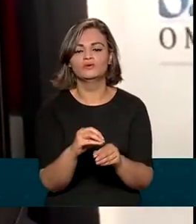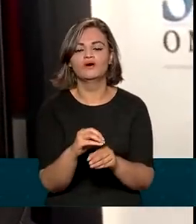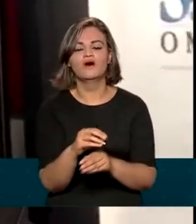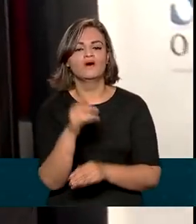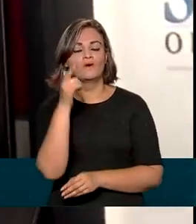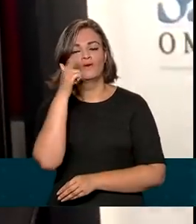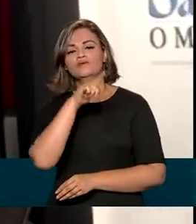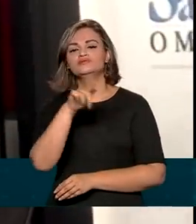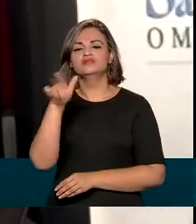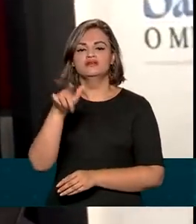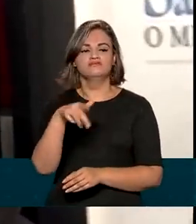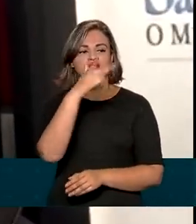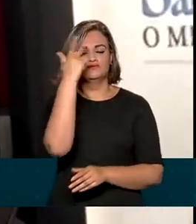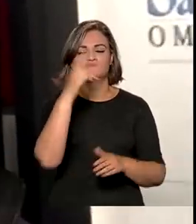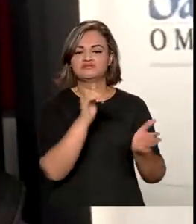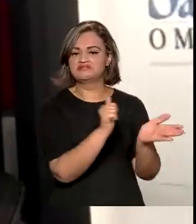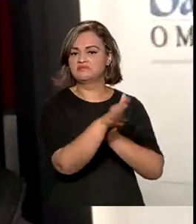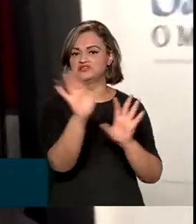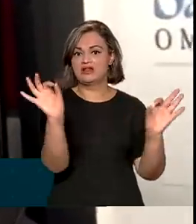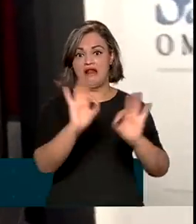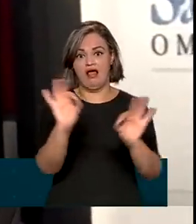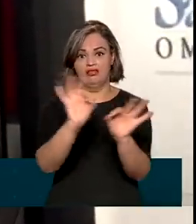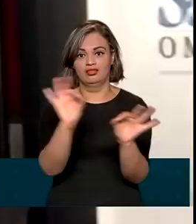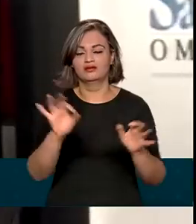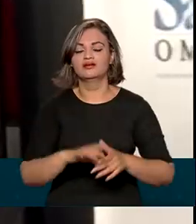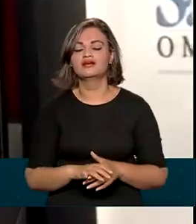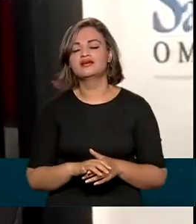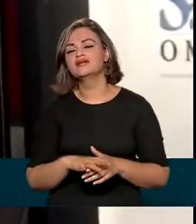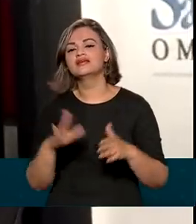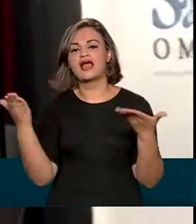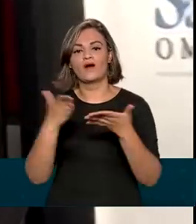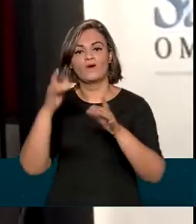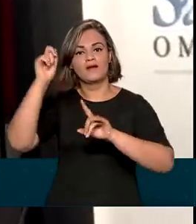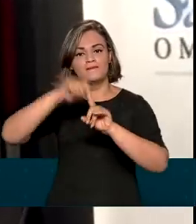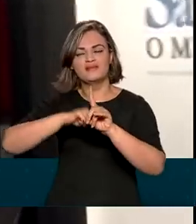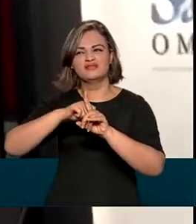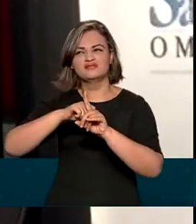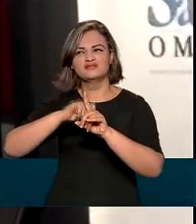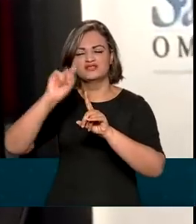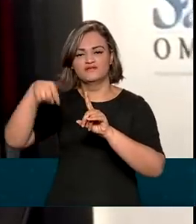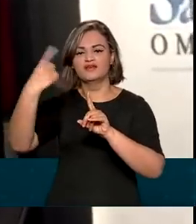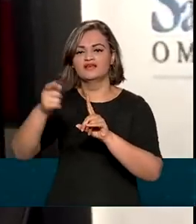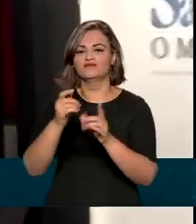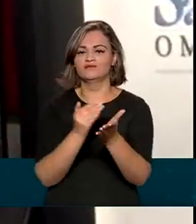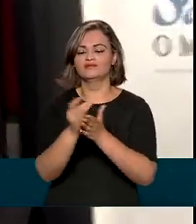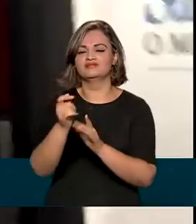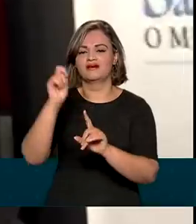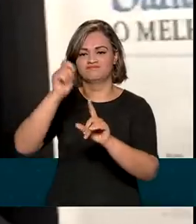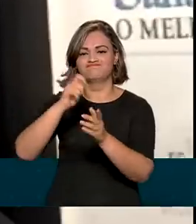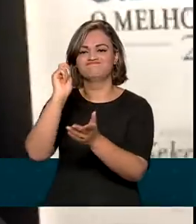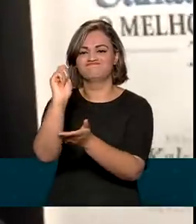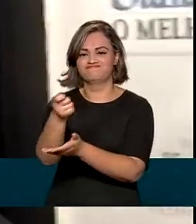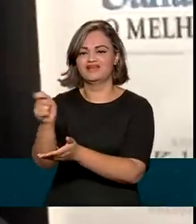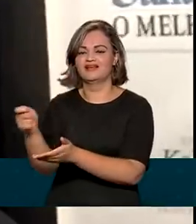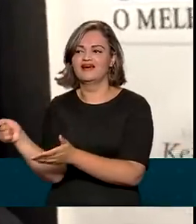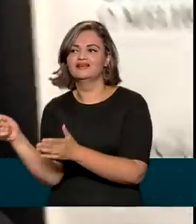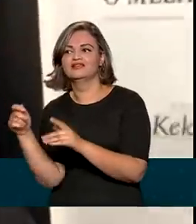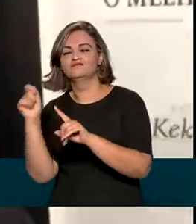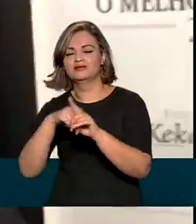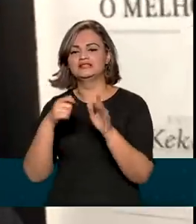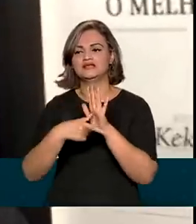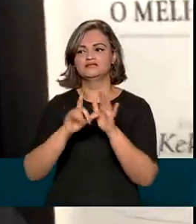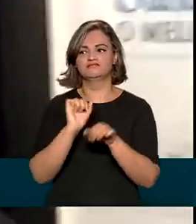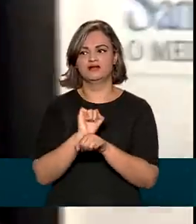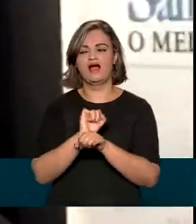mantive os funcionários, não demiti ninguém. E, agora, este mês que vem, que vou começar a pagar. Desde aquela época teve uma carência de alguns meses,